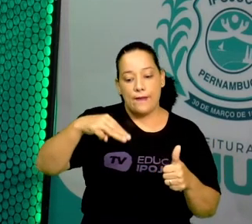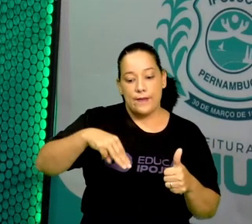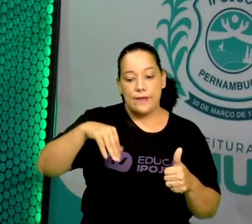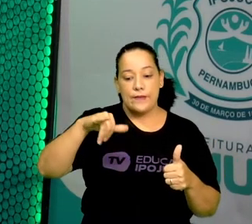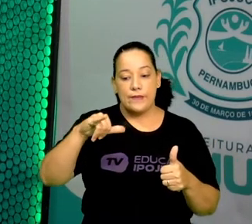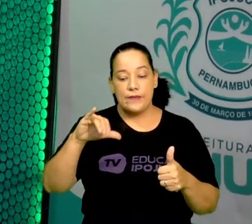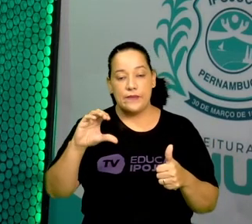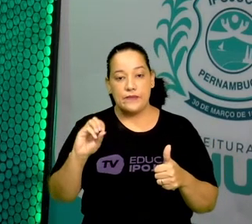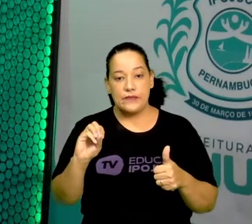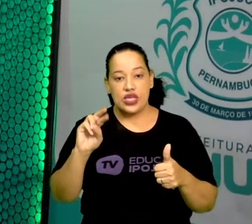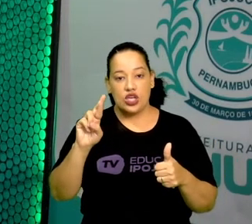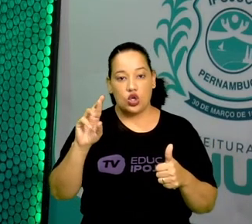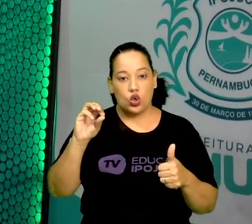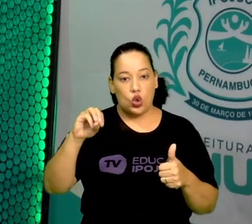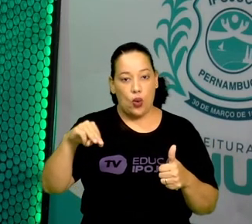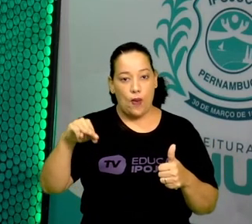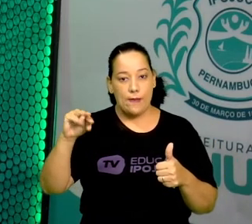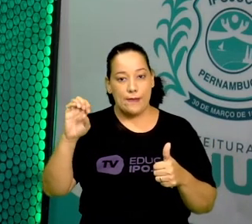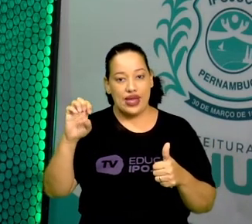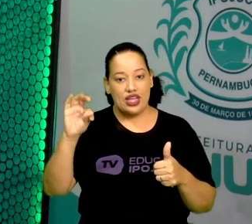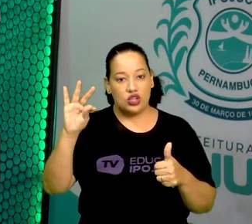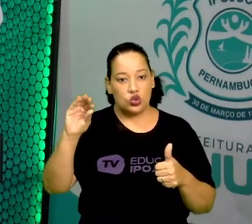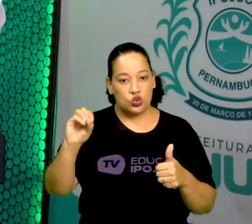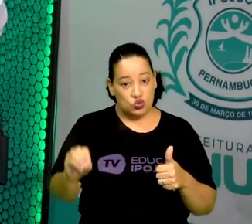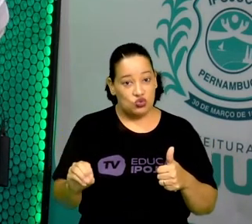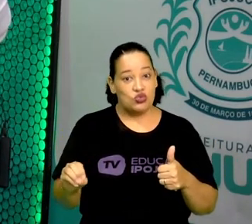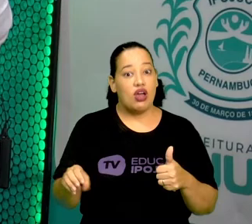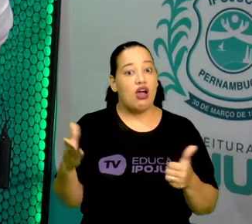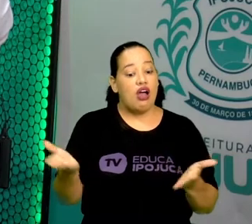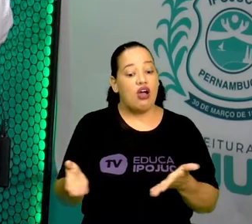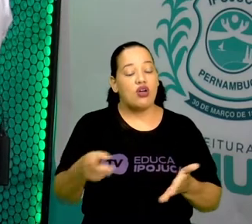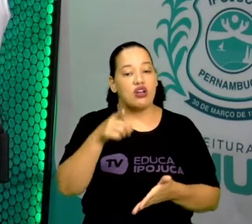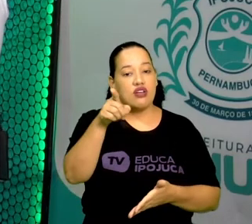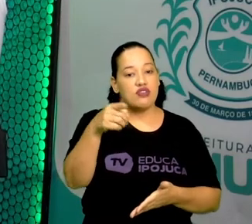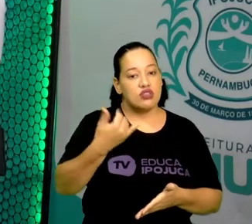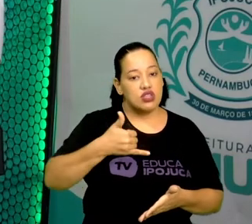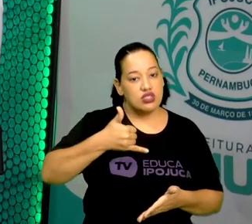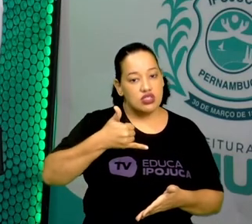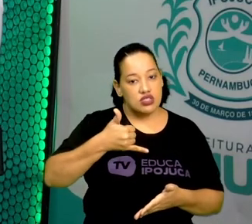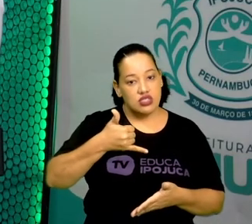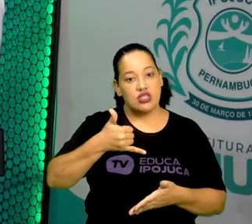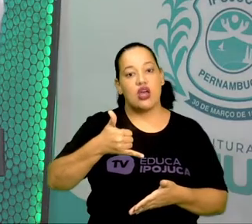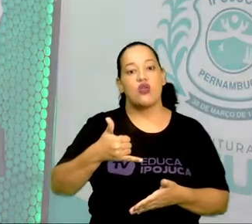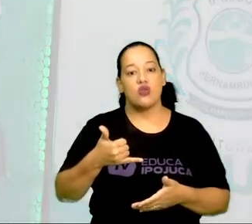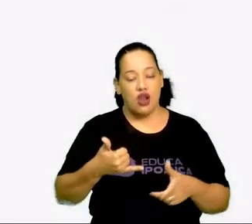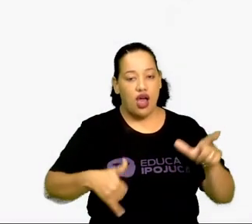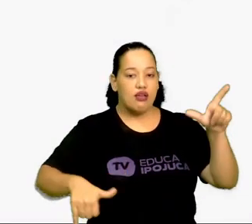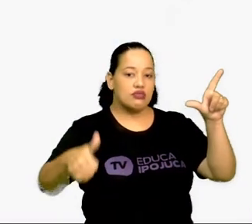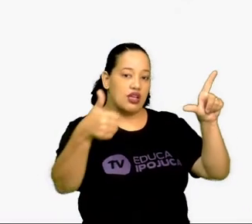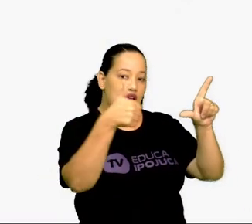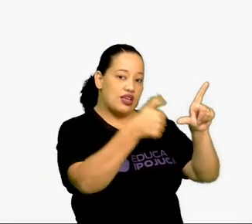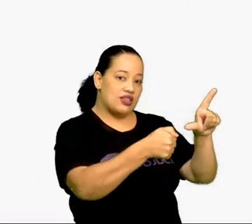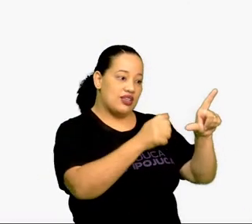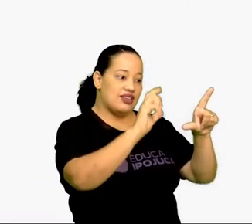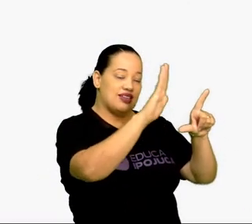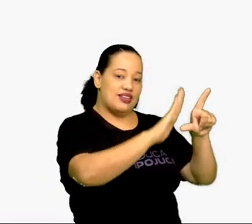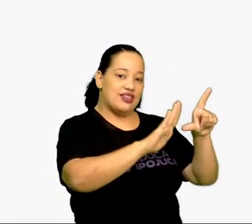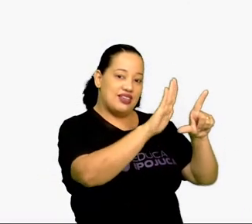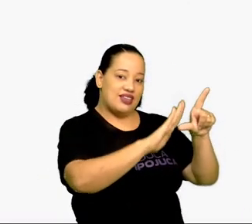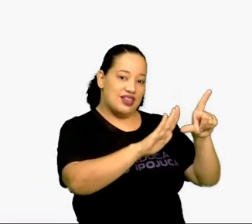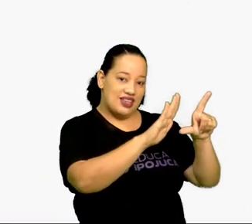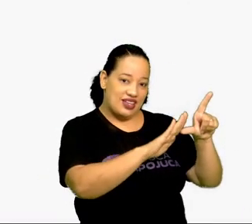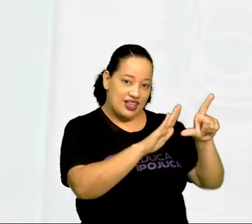Microns é o mesmo de micrômetros. Pega agora seu celular, enquadra ali no QR Code e calcula em casa.